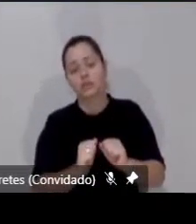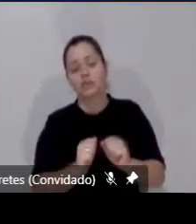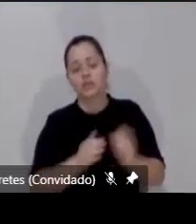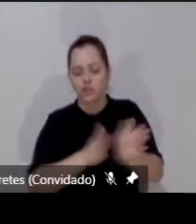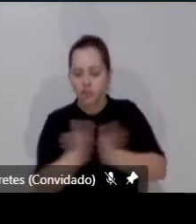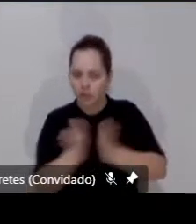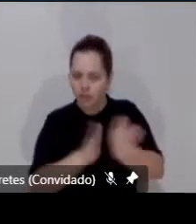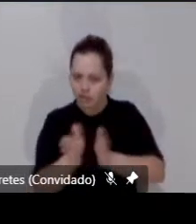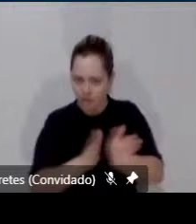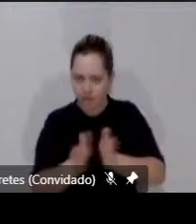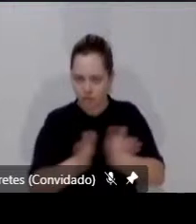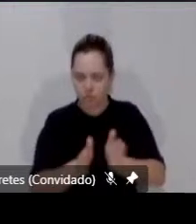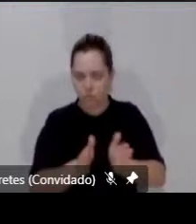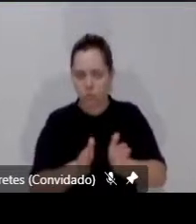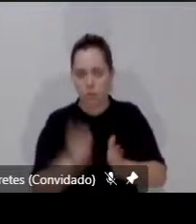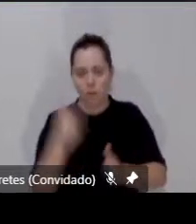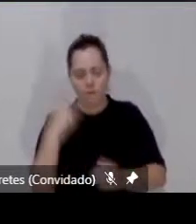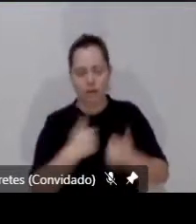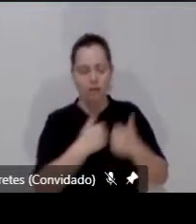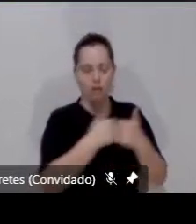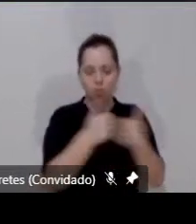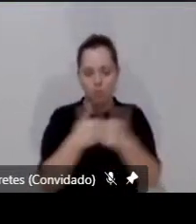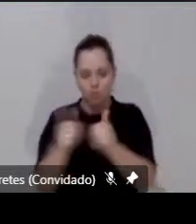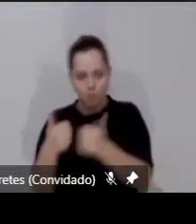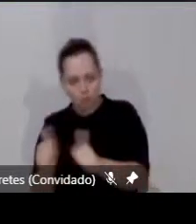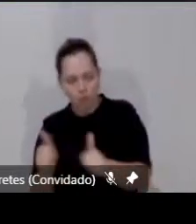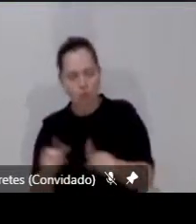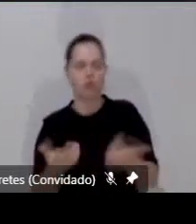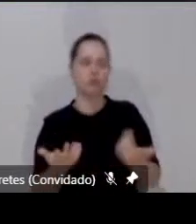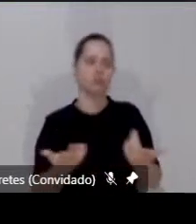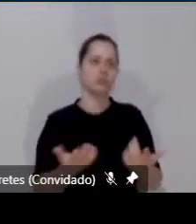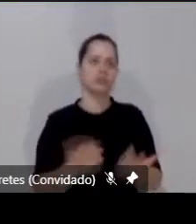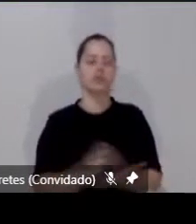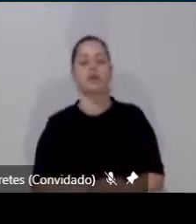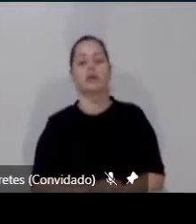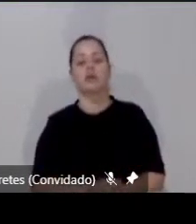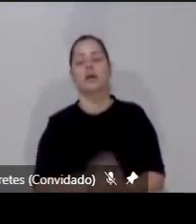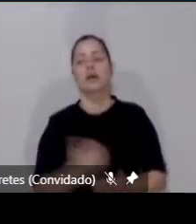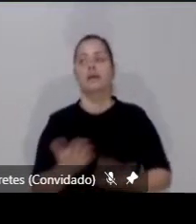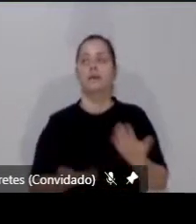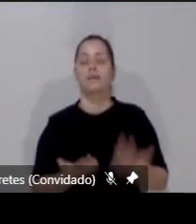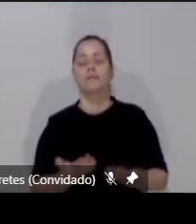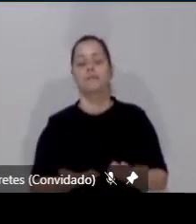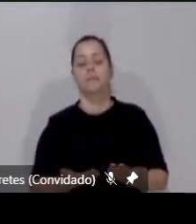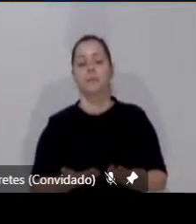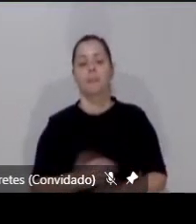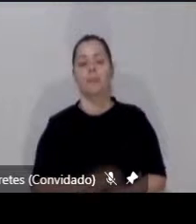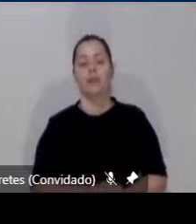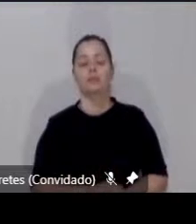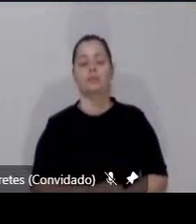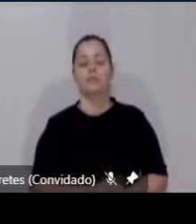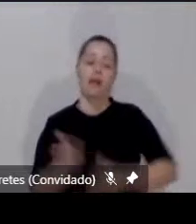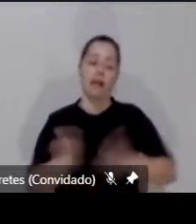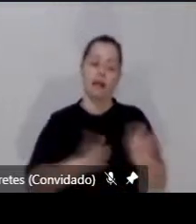físico através do transporte, ou seja, pelo nosso acesso